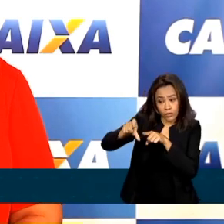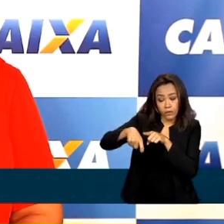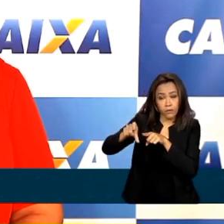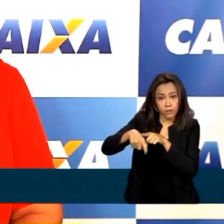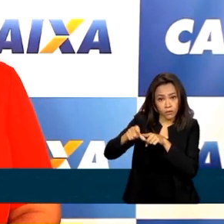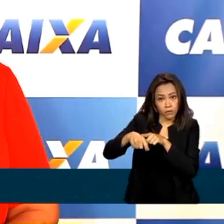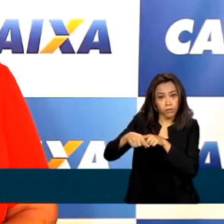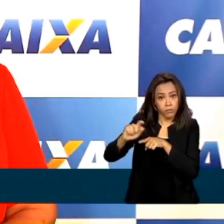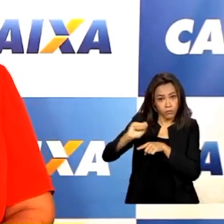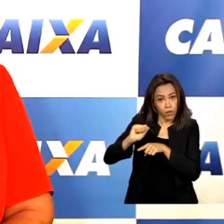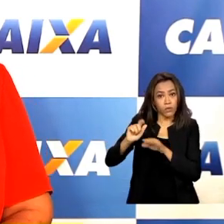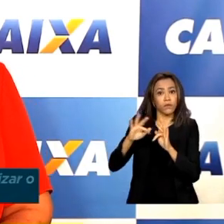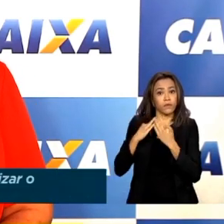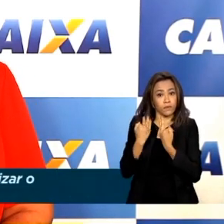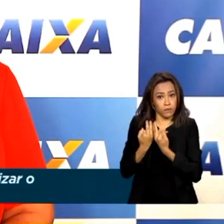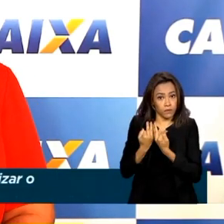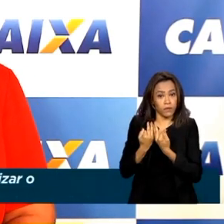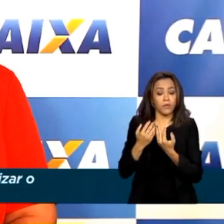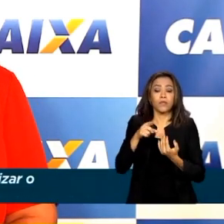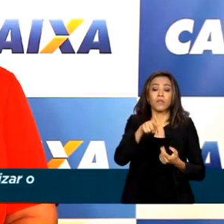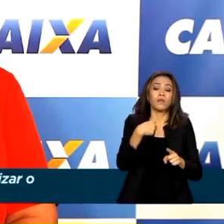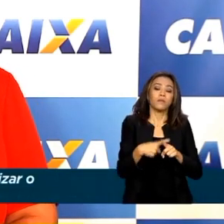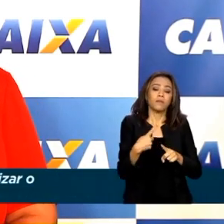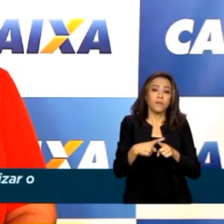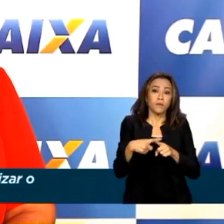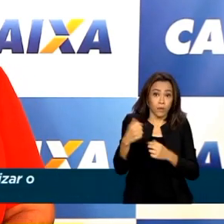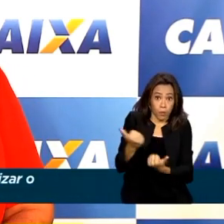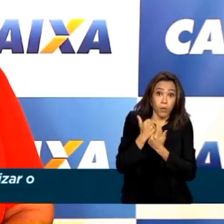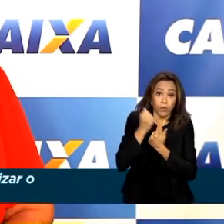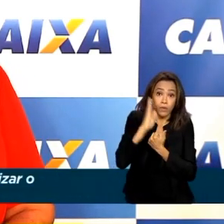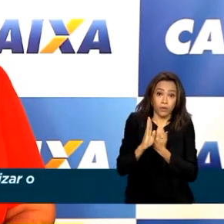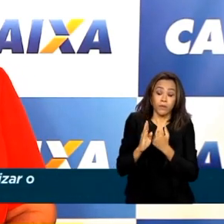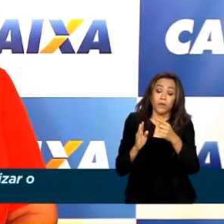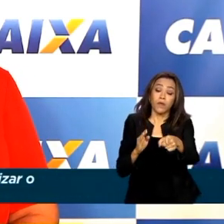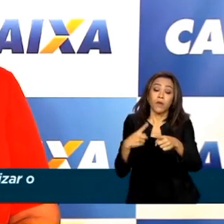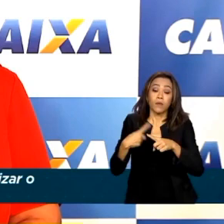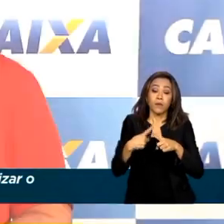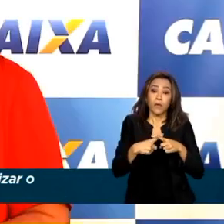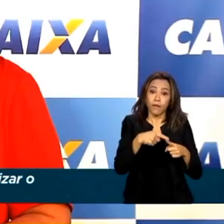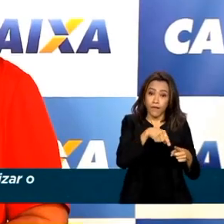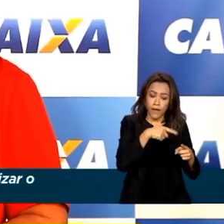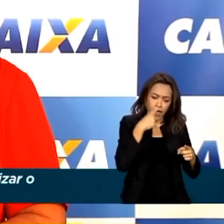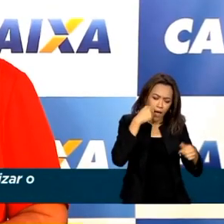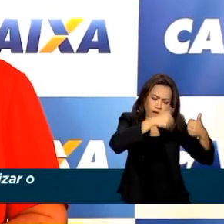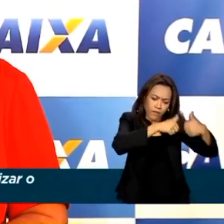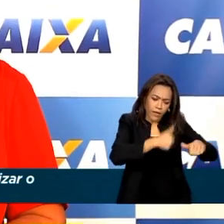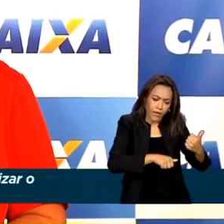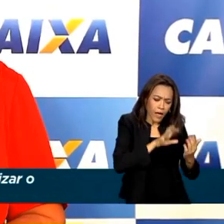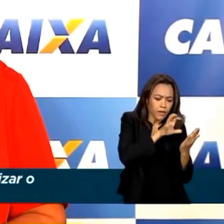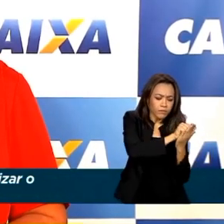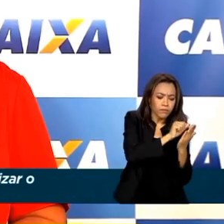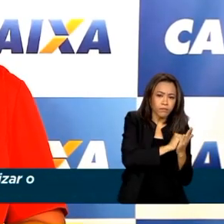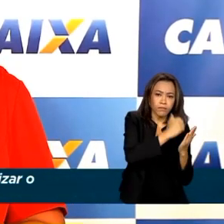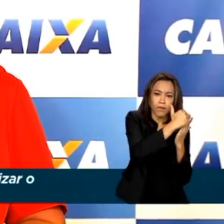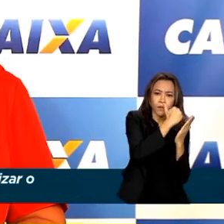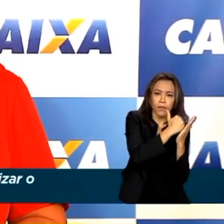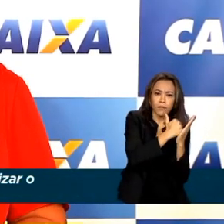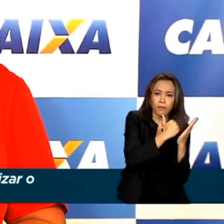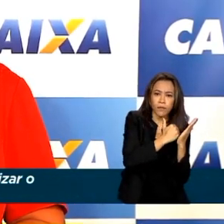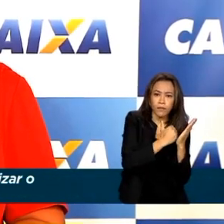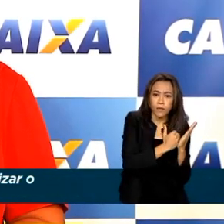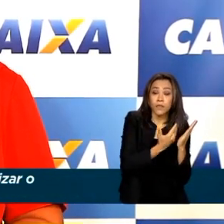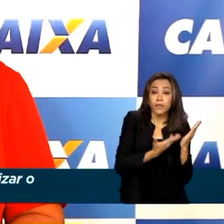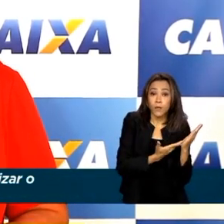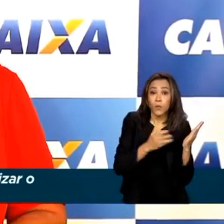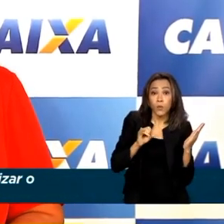o Ministério do Desenvolvimento Social vai revisar o cadastro e a outra razão é que de fato os